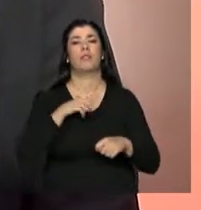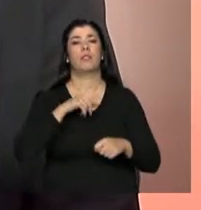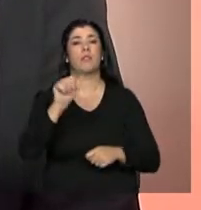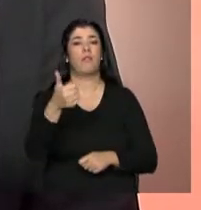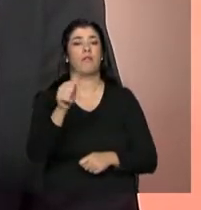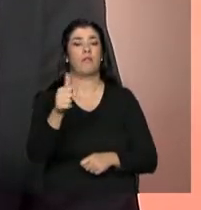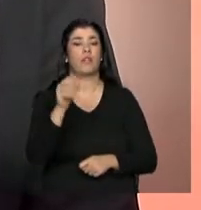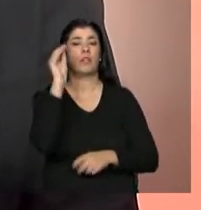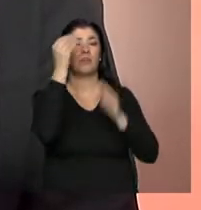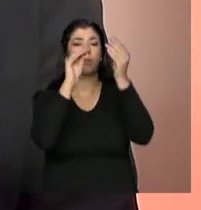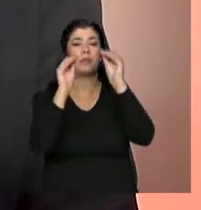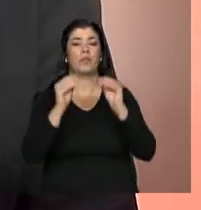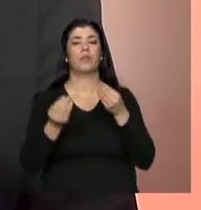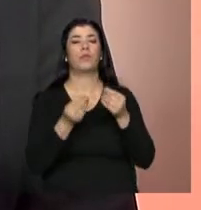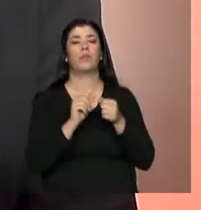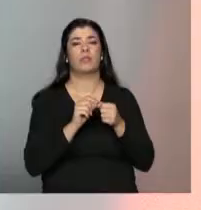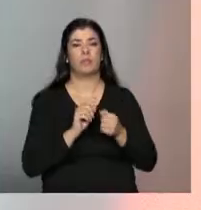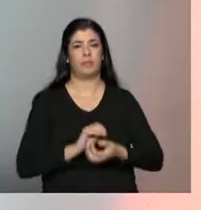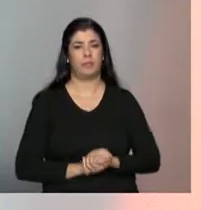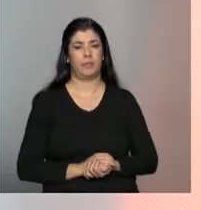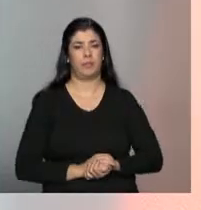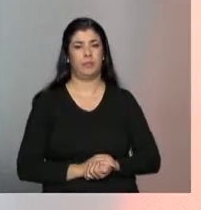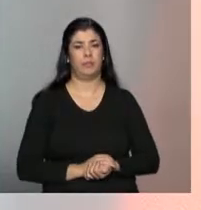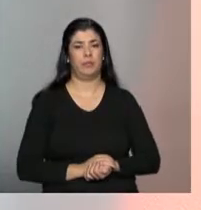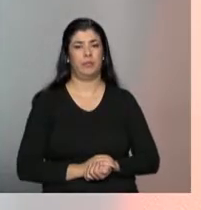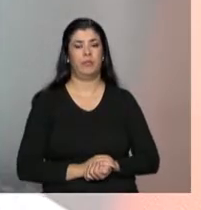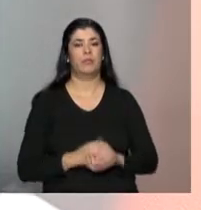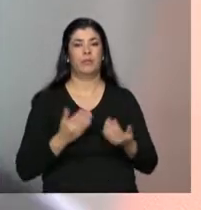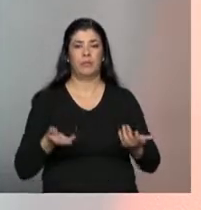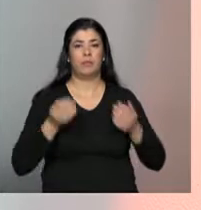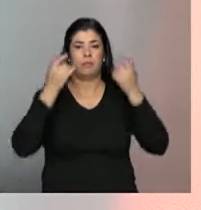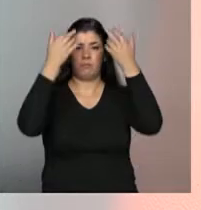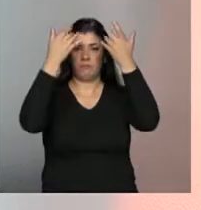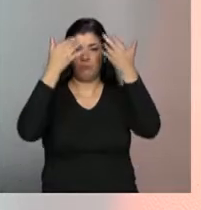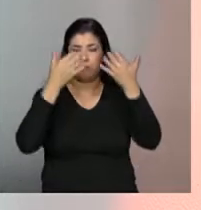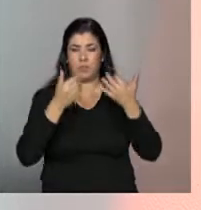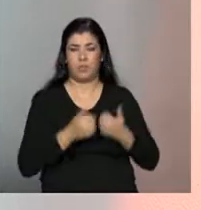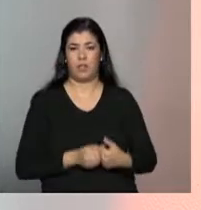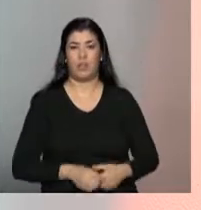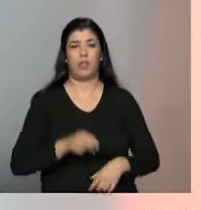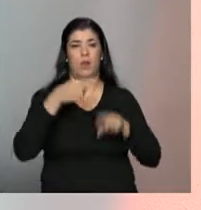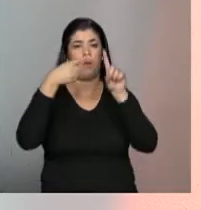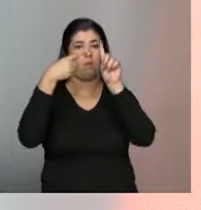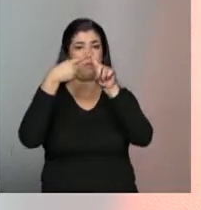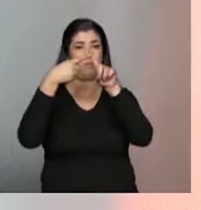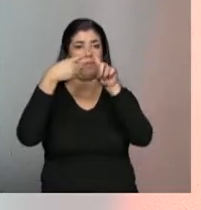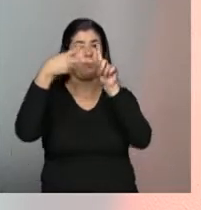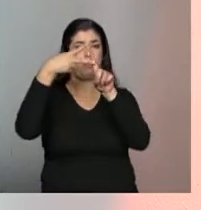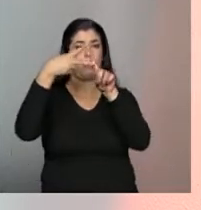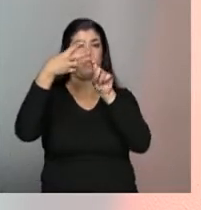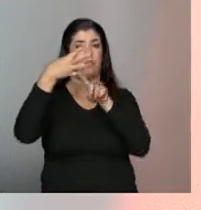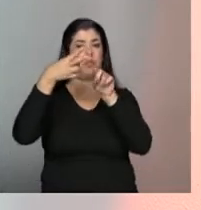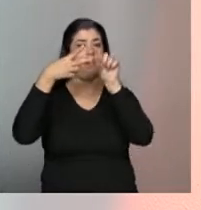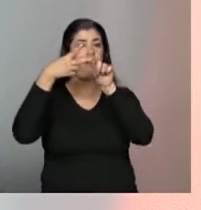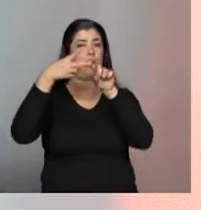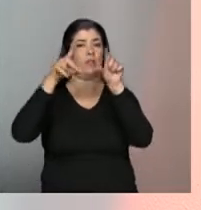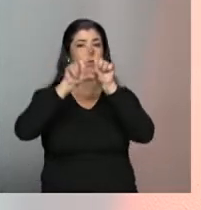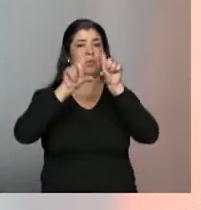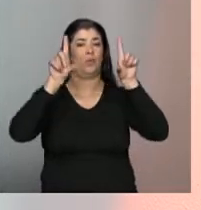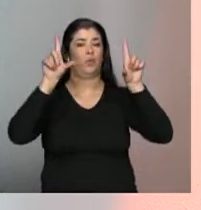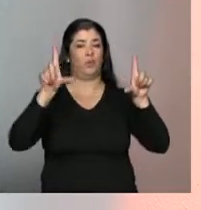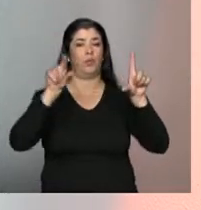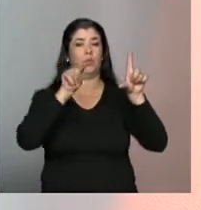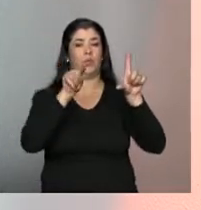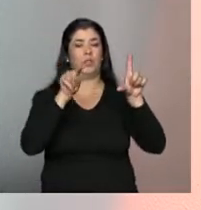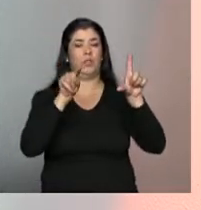preenchimento dessa sessão? Essa sessão, então, como a gente está tratando aqui, é a mais robusta. A sessão